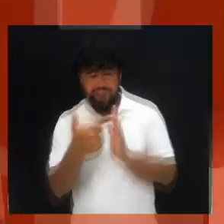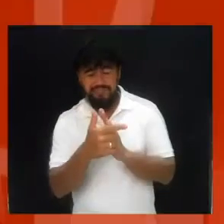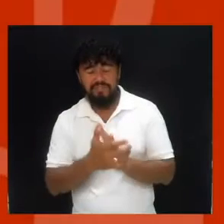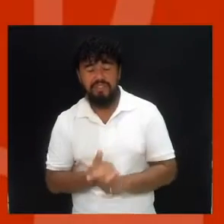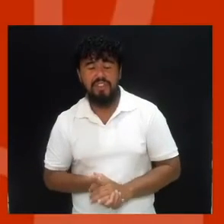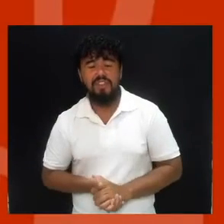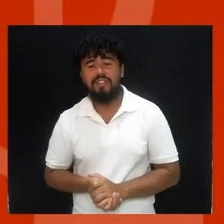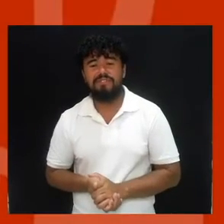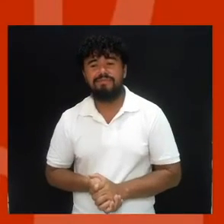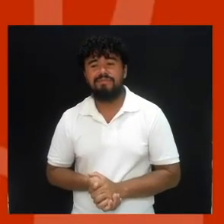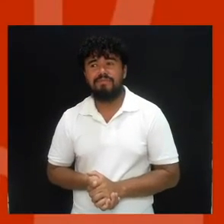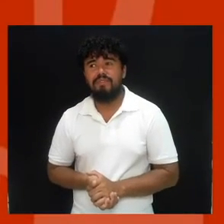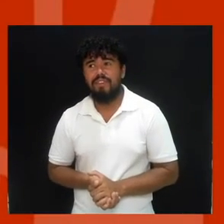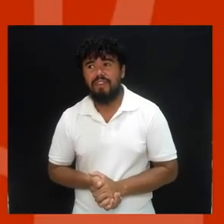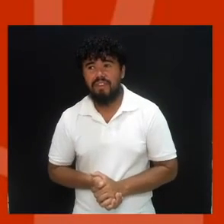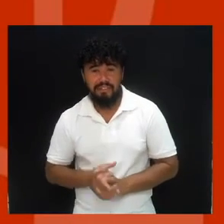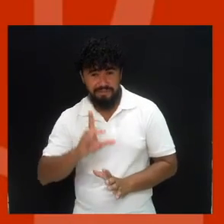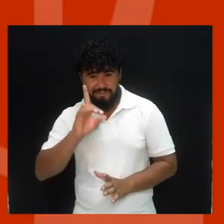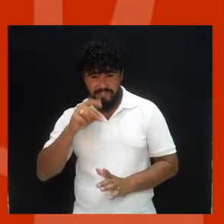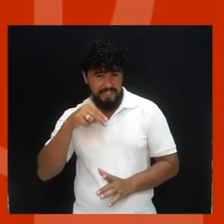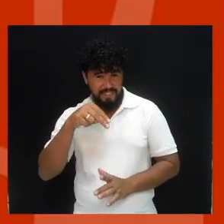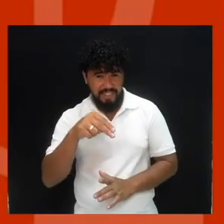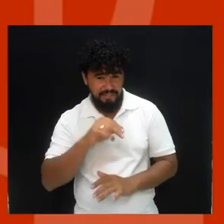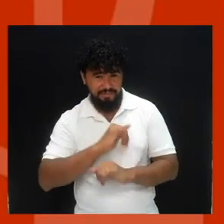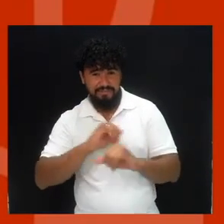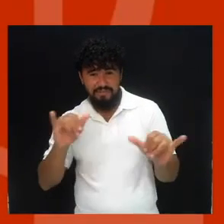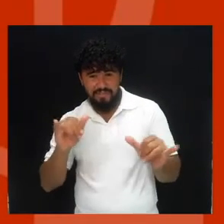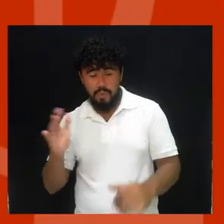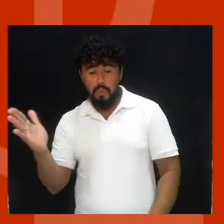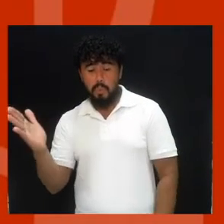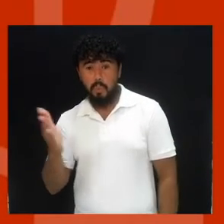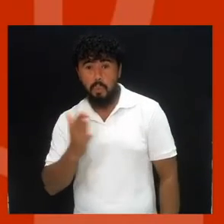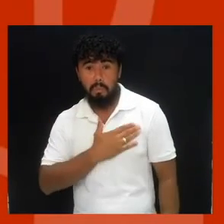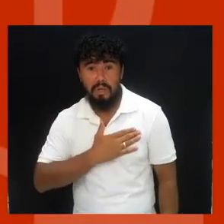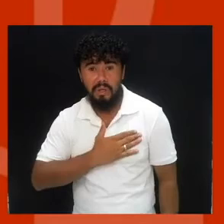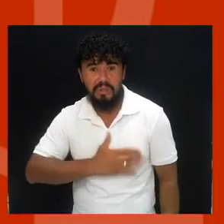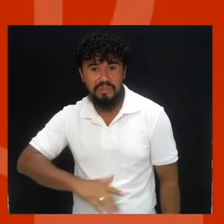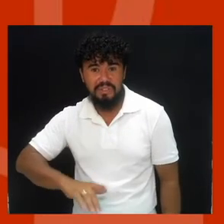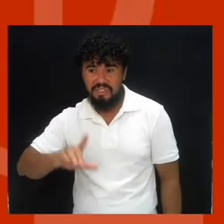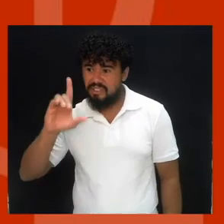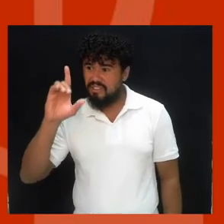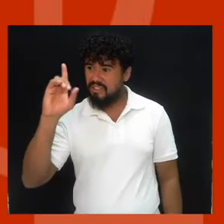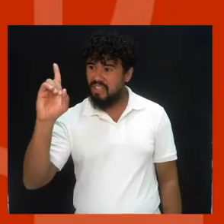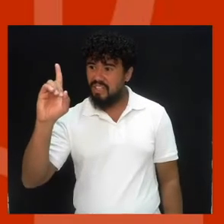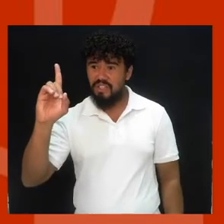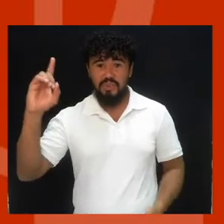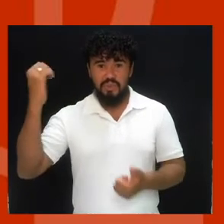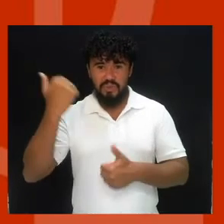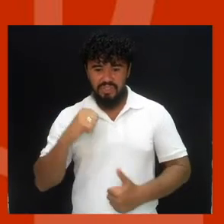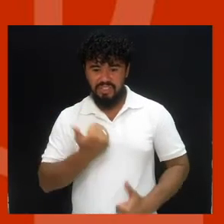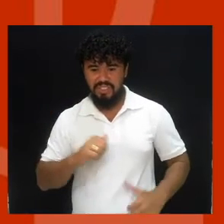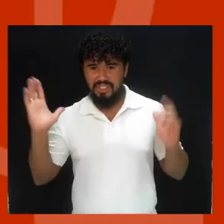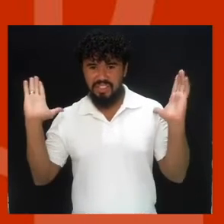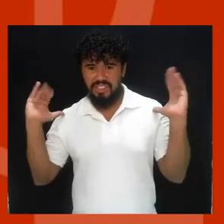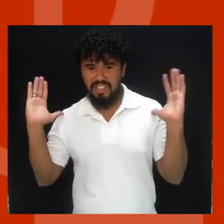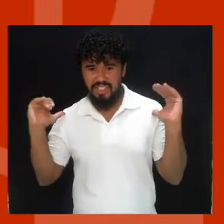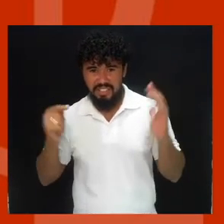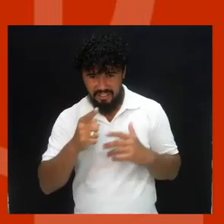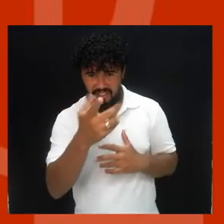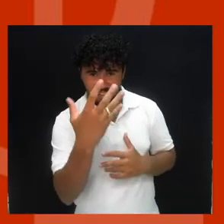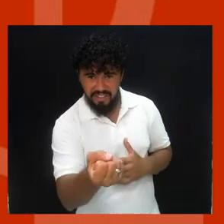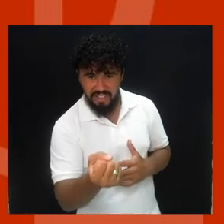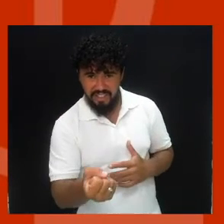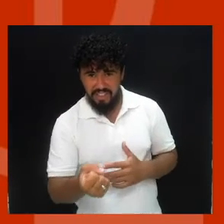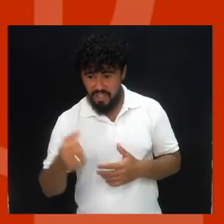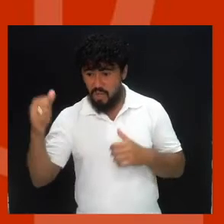Disse então Daniel, o meu Deus enviou os seus anjos, receba